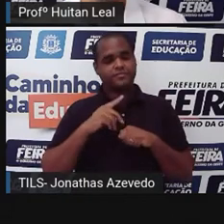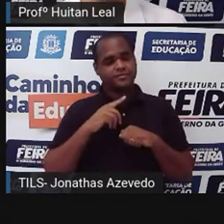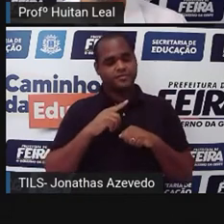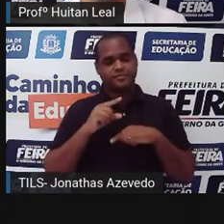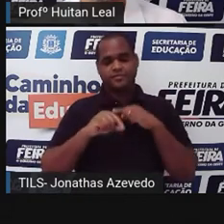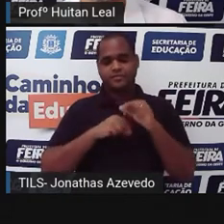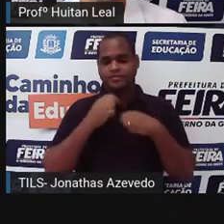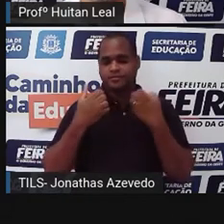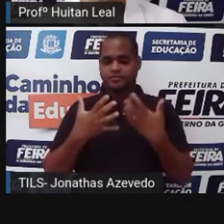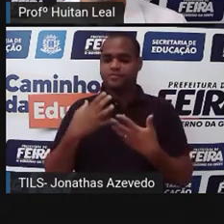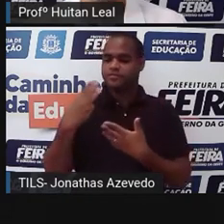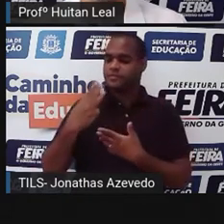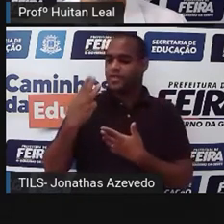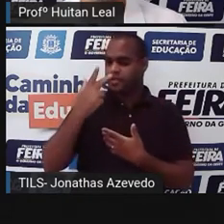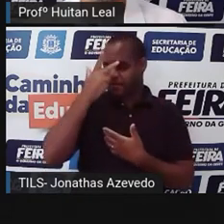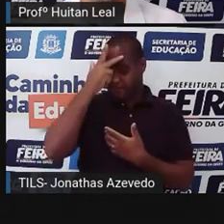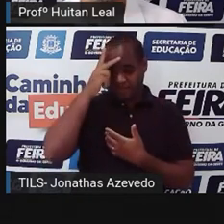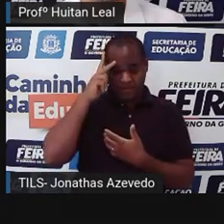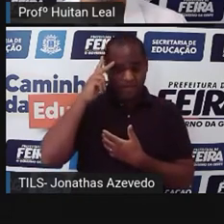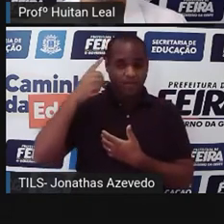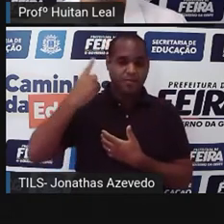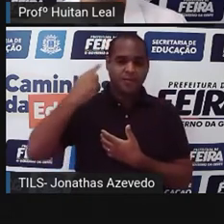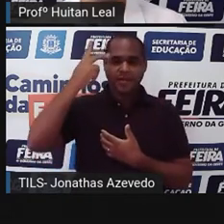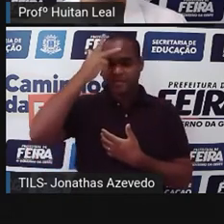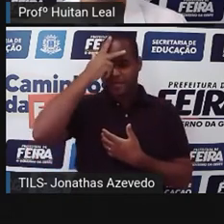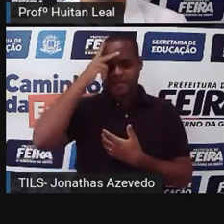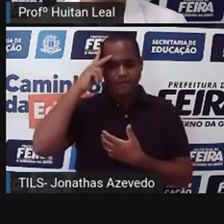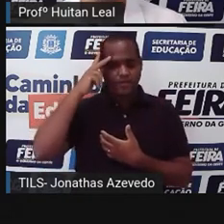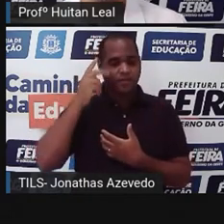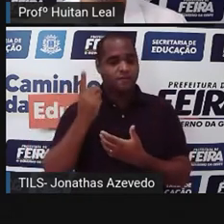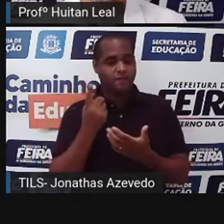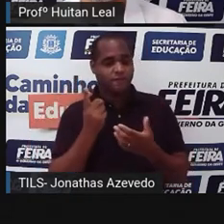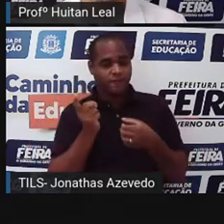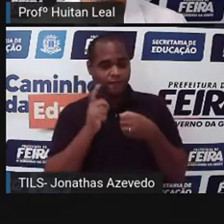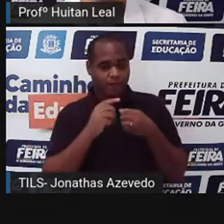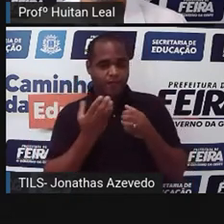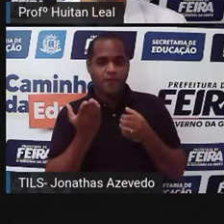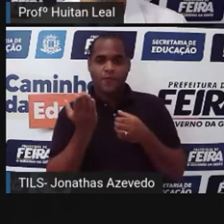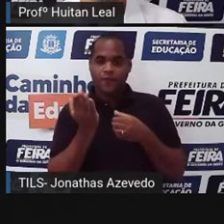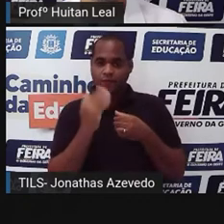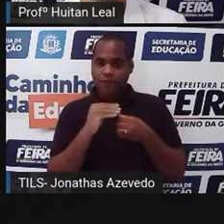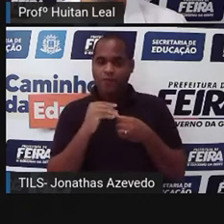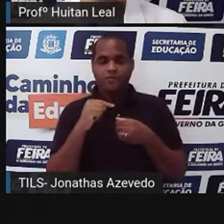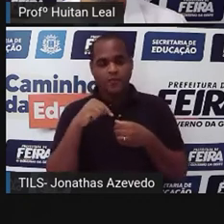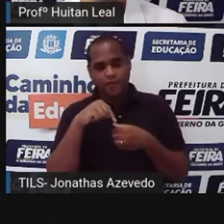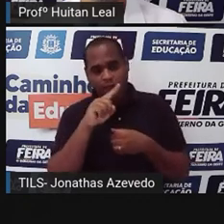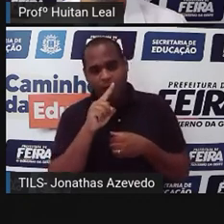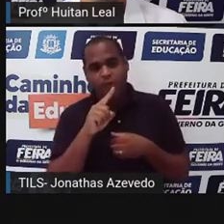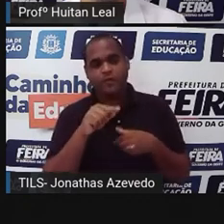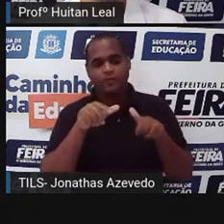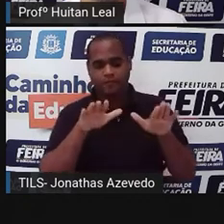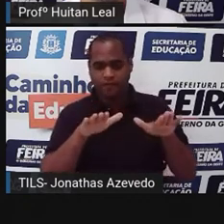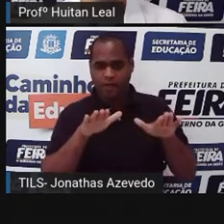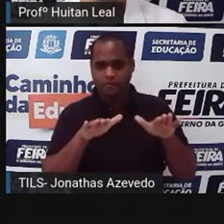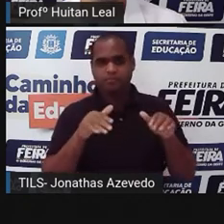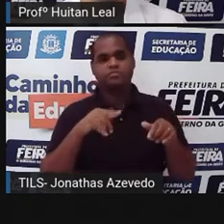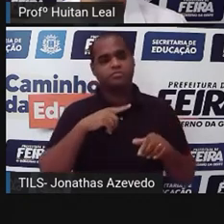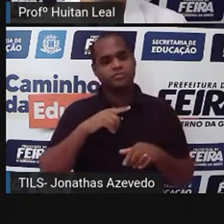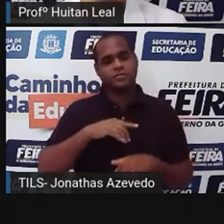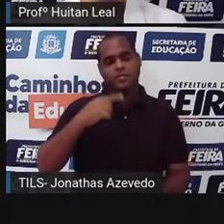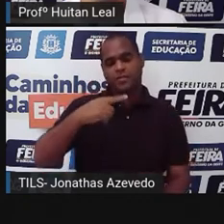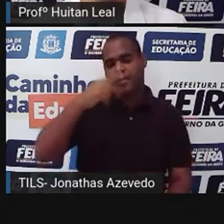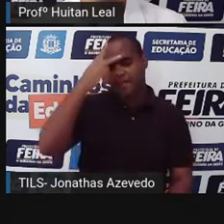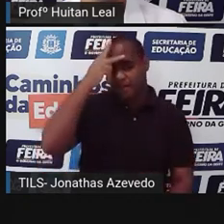na terceira pessoa, na primeira pessoa. Vou ficar aqui, não é? Verbo na primeira pessoa.